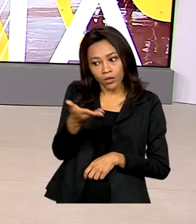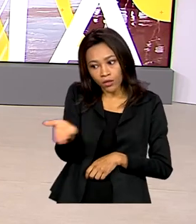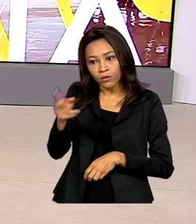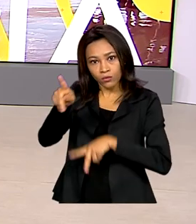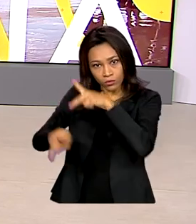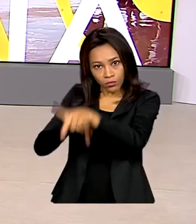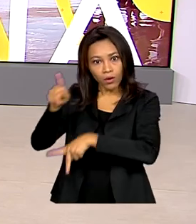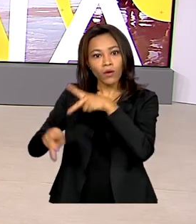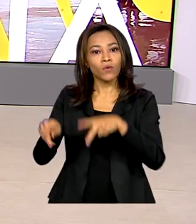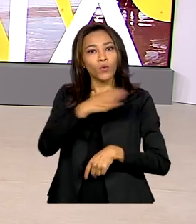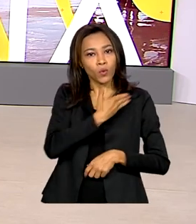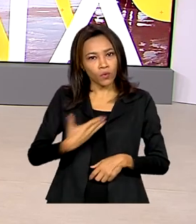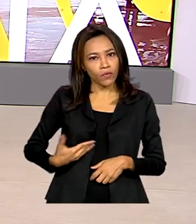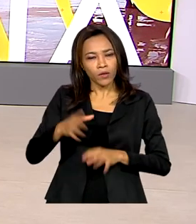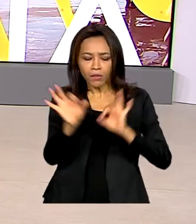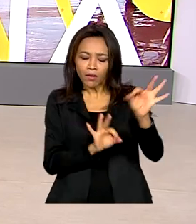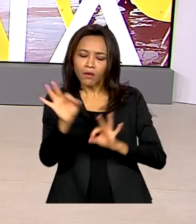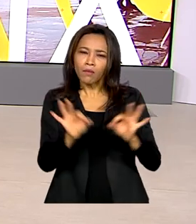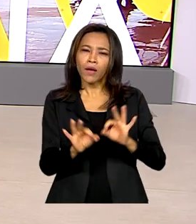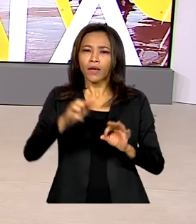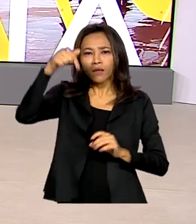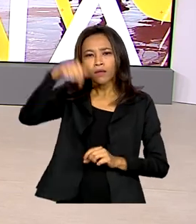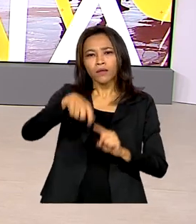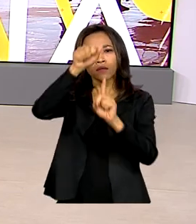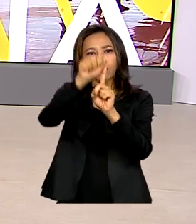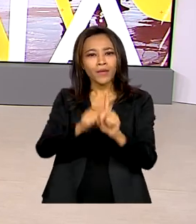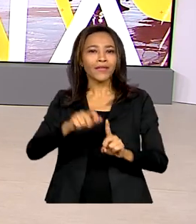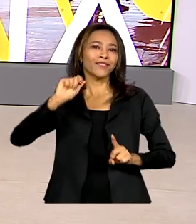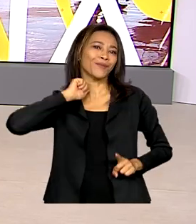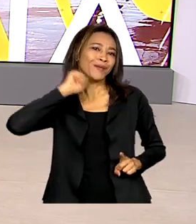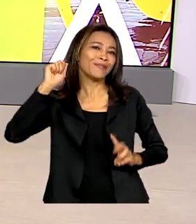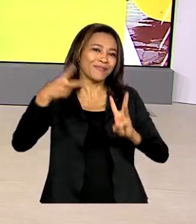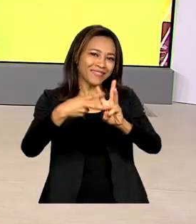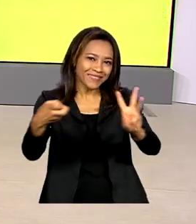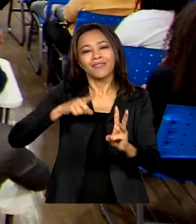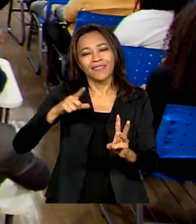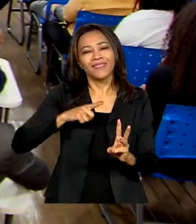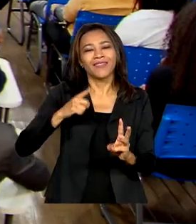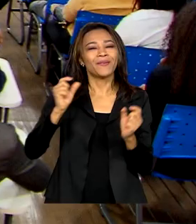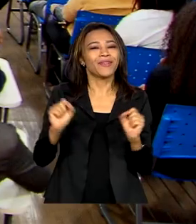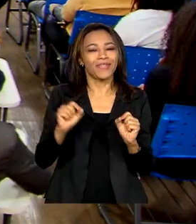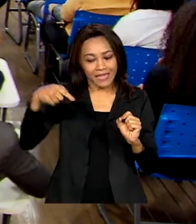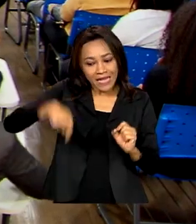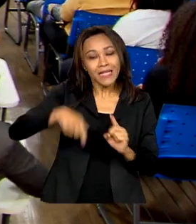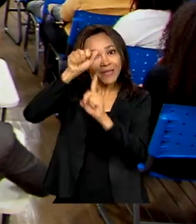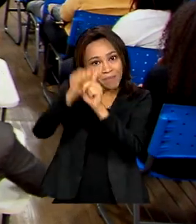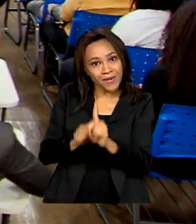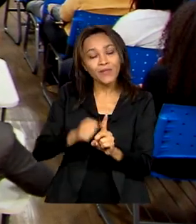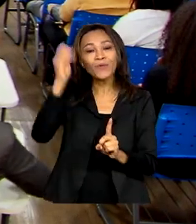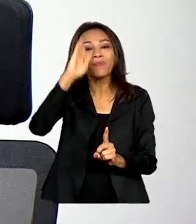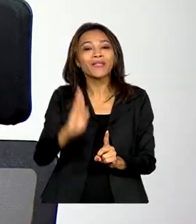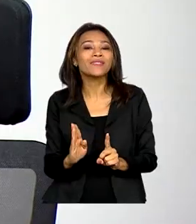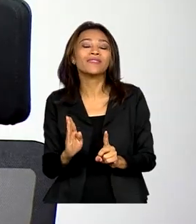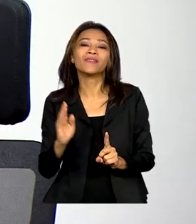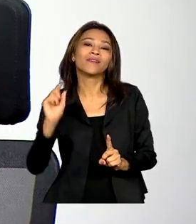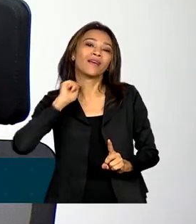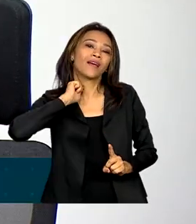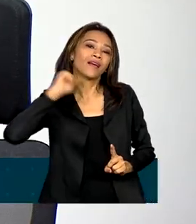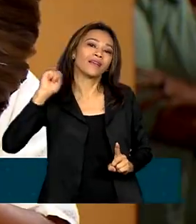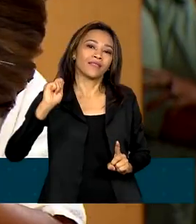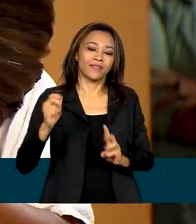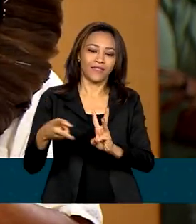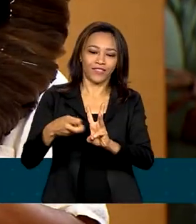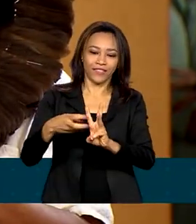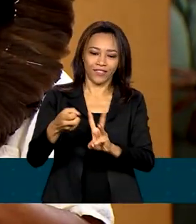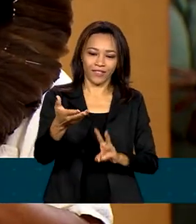originários, o governo realiza durante todo o mês o Abril Indígena. O Abril Indígena vai contar com palestras,